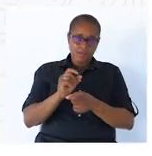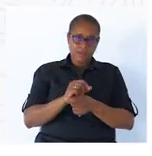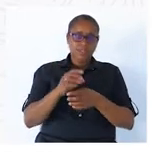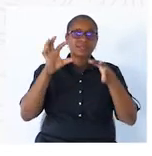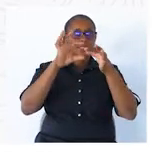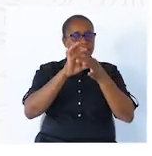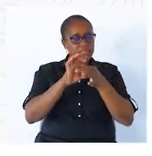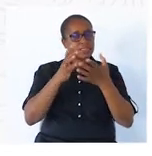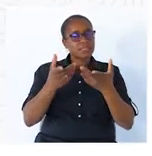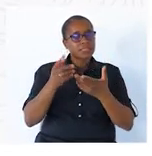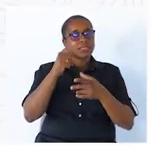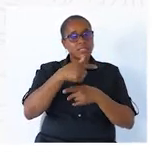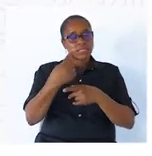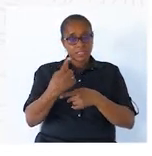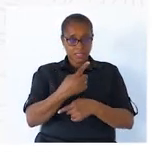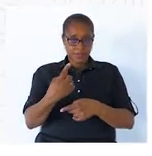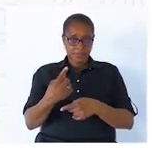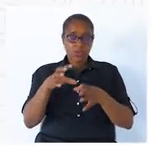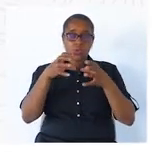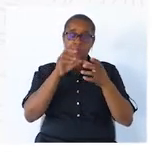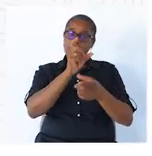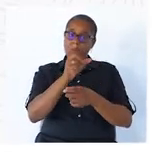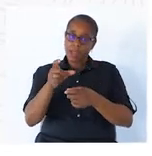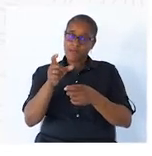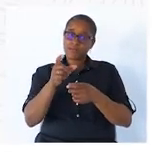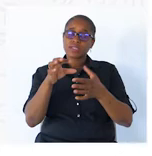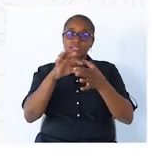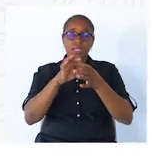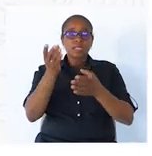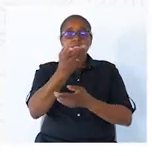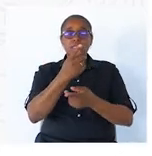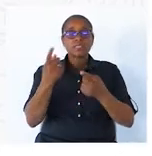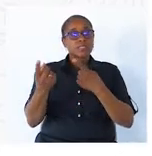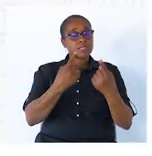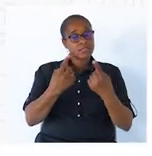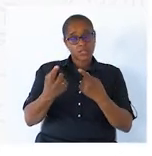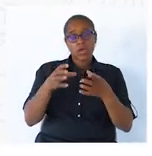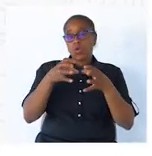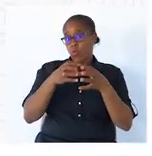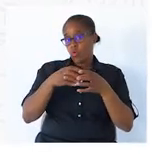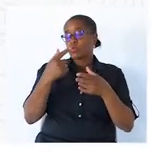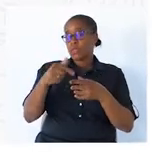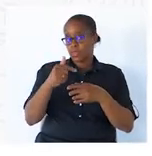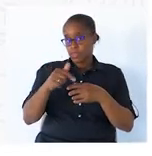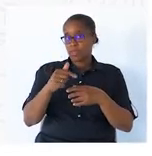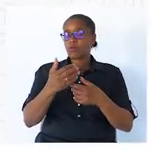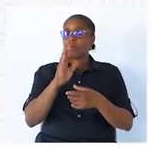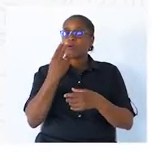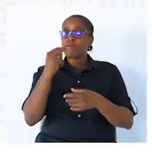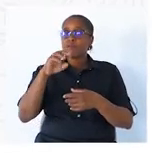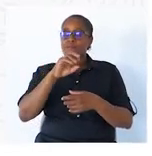relacionadas entre si. Por grupo de palavras relacionadas entre si. Grupos. Que desempenham uma função